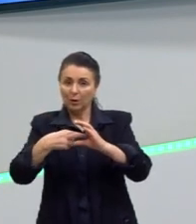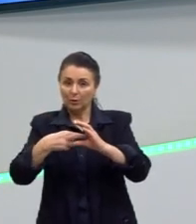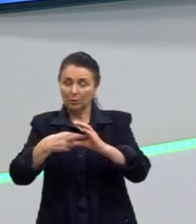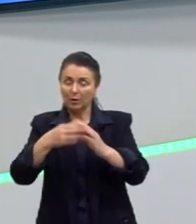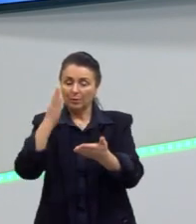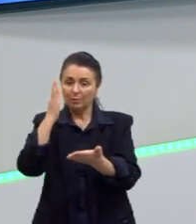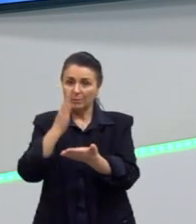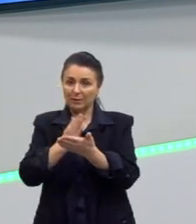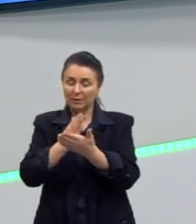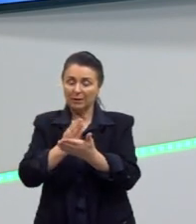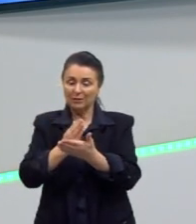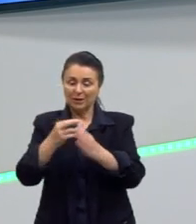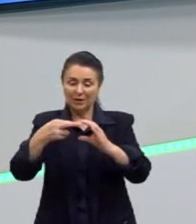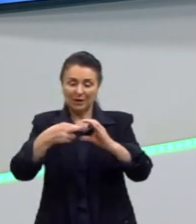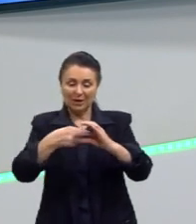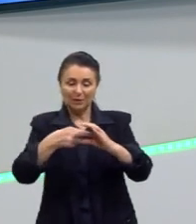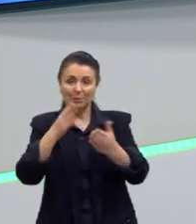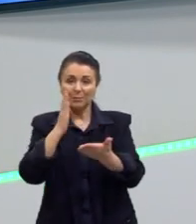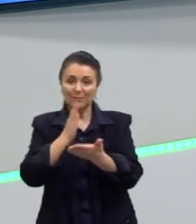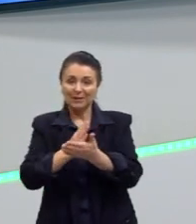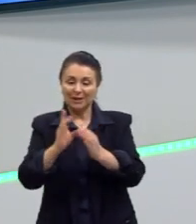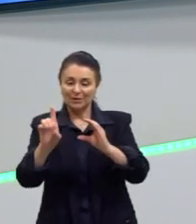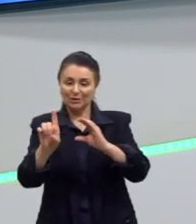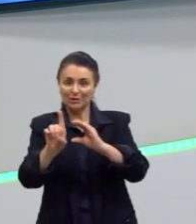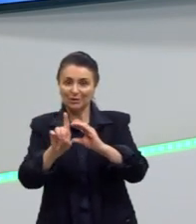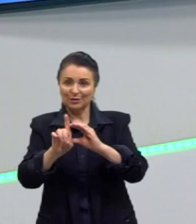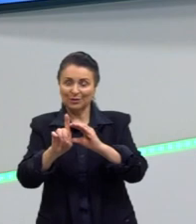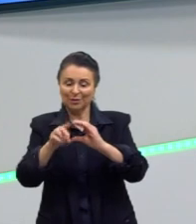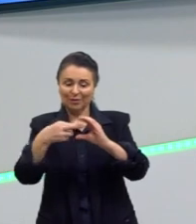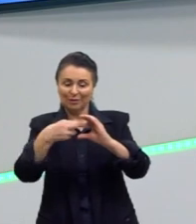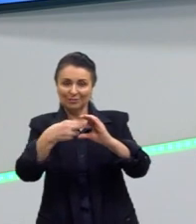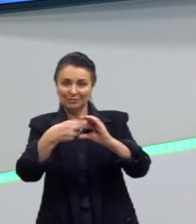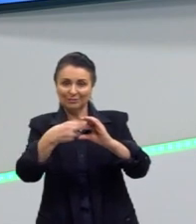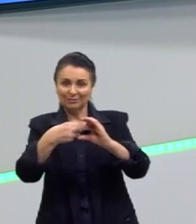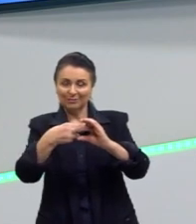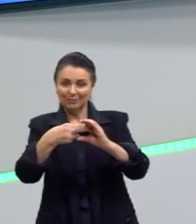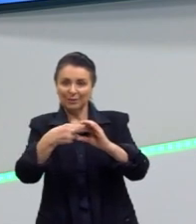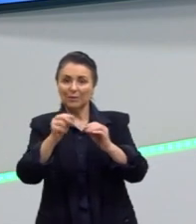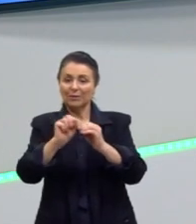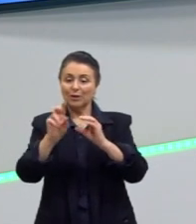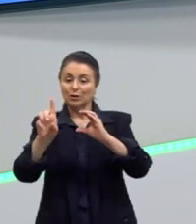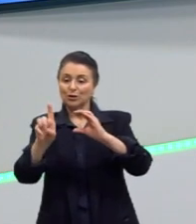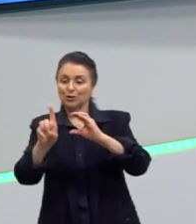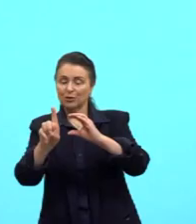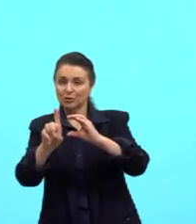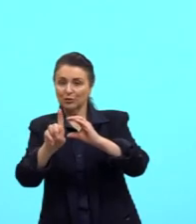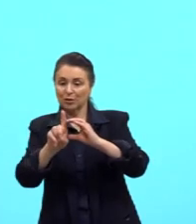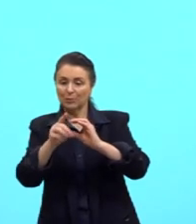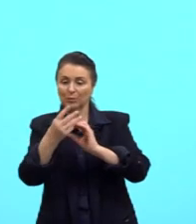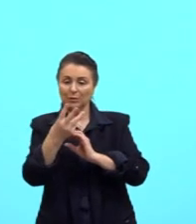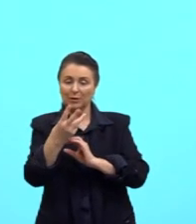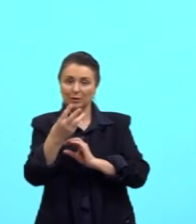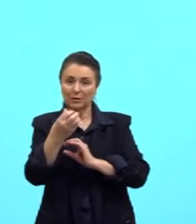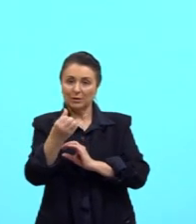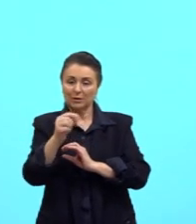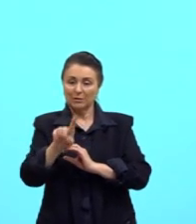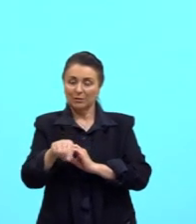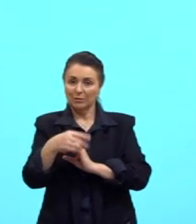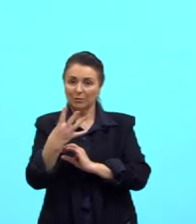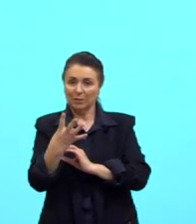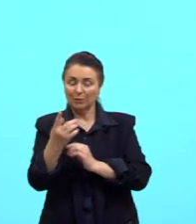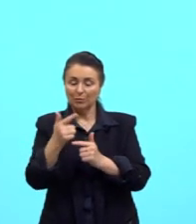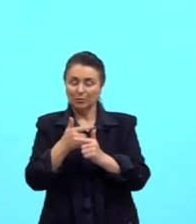metade do diâmetro, né? Então, aqui, para chegar no raio, nós pegamos o diâmetro, 36,4,